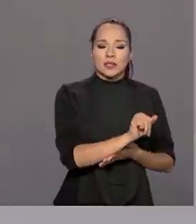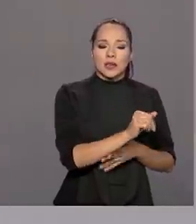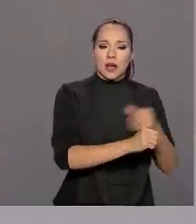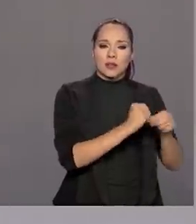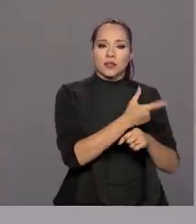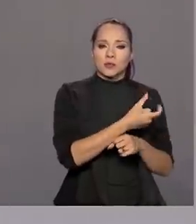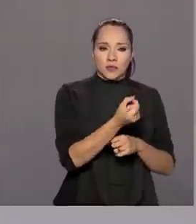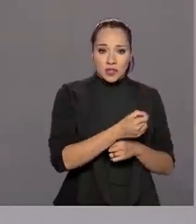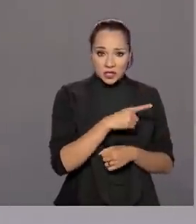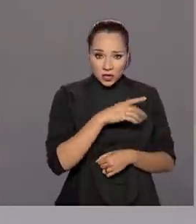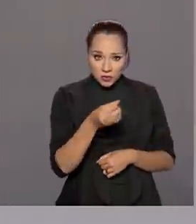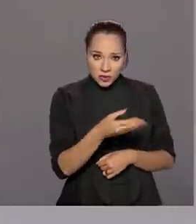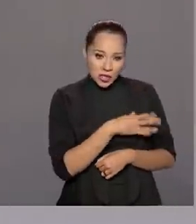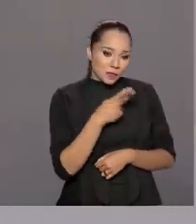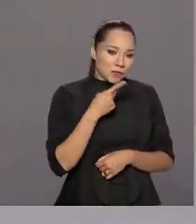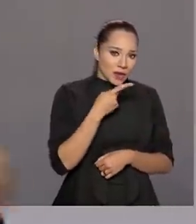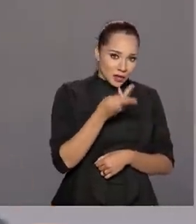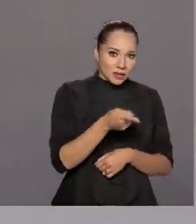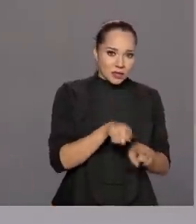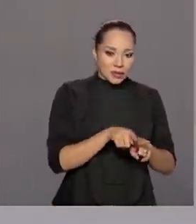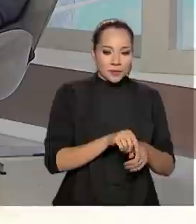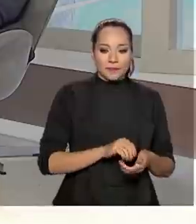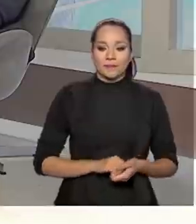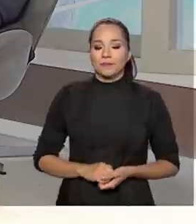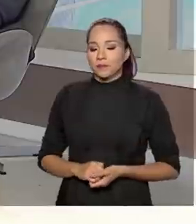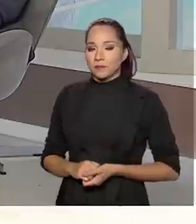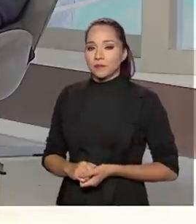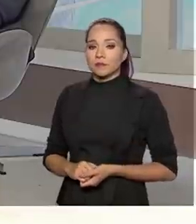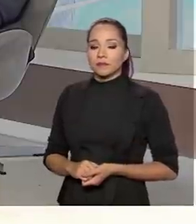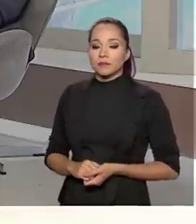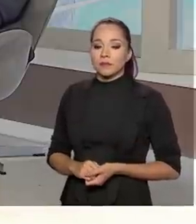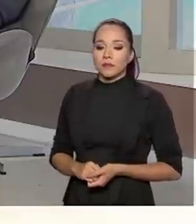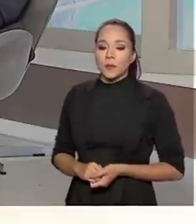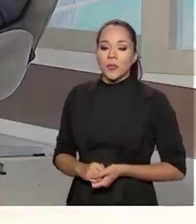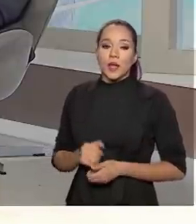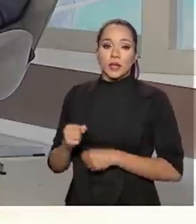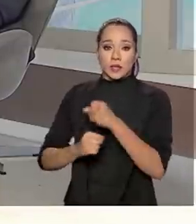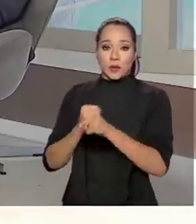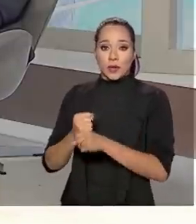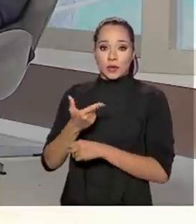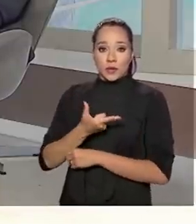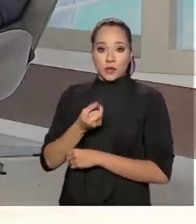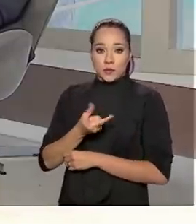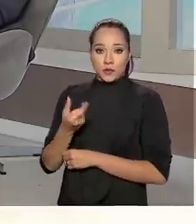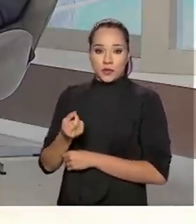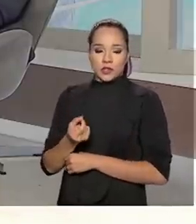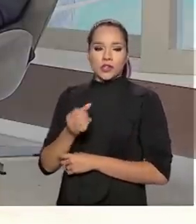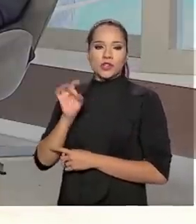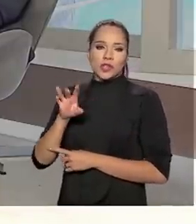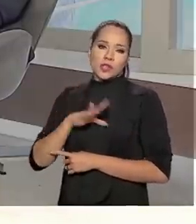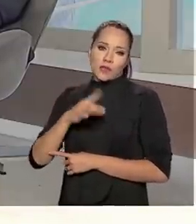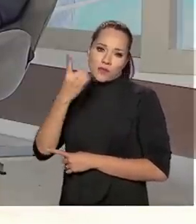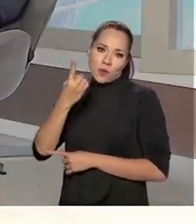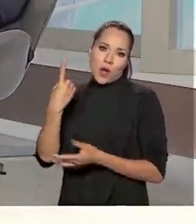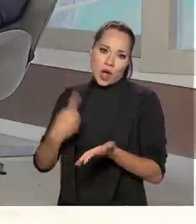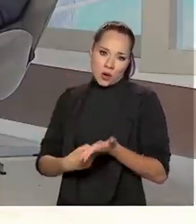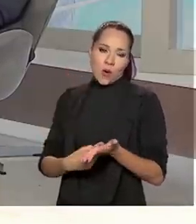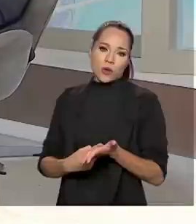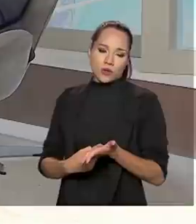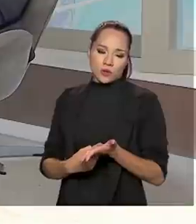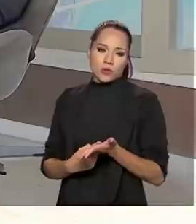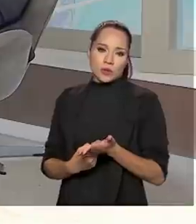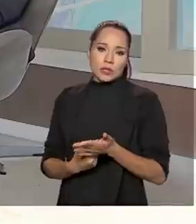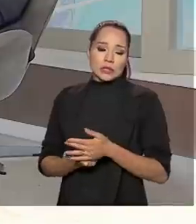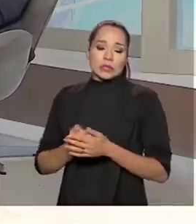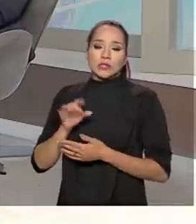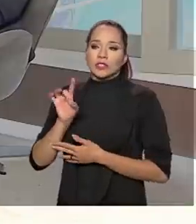O senhor tem uma novidade agora para falar para a gente sobre isso também, né? Sim. Olha, em 2020 nós fechamos somente um acordo de leniência, um acordo não